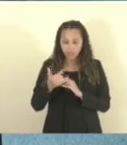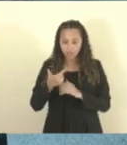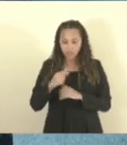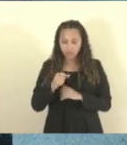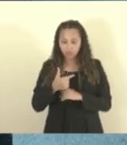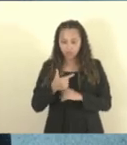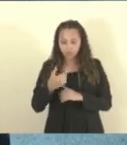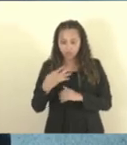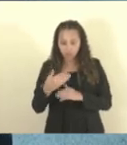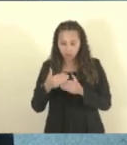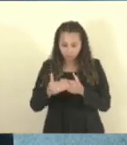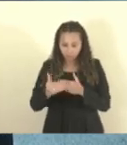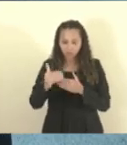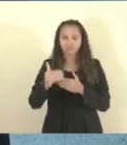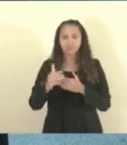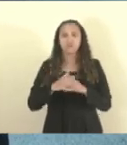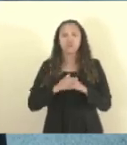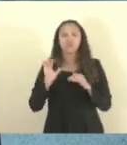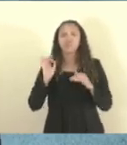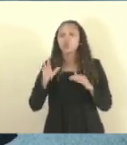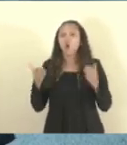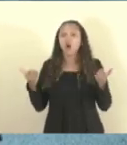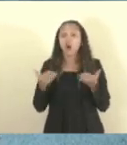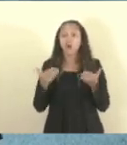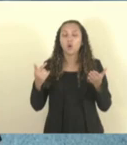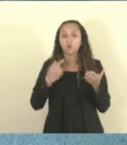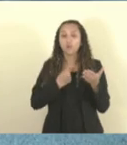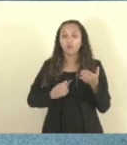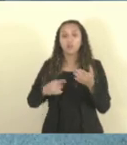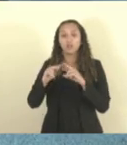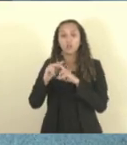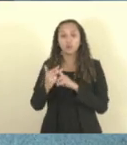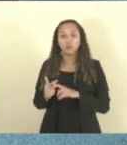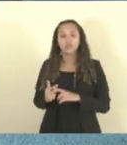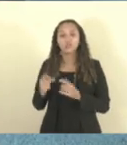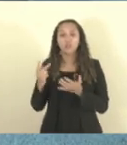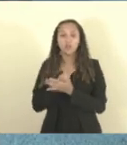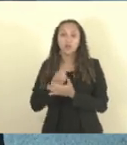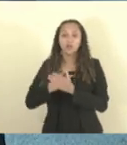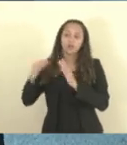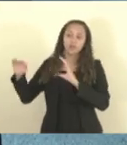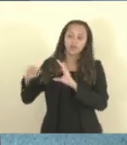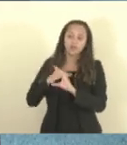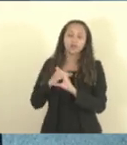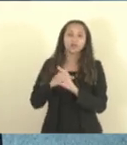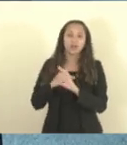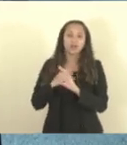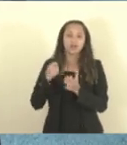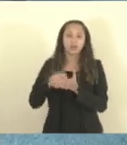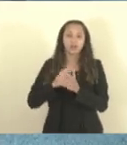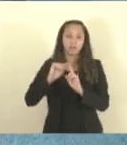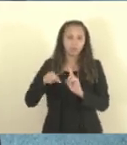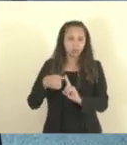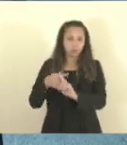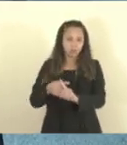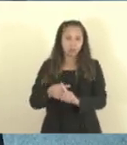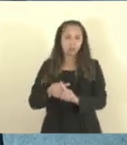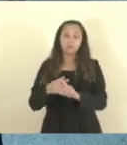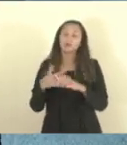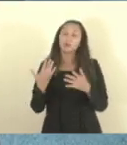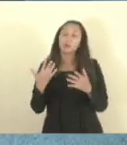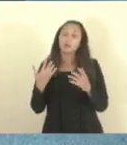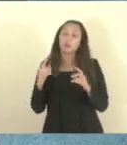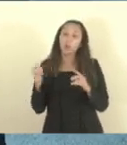janeiro deste ano, e só agora o governo está corrigindo esse erro de mandar para cá essas gratificações. Então, nós estávamos